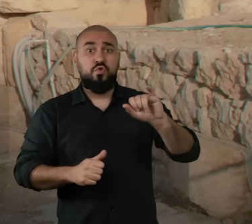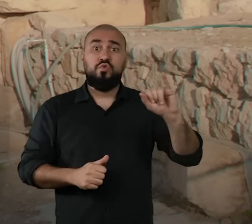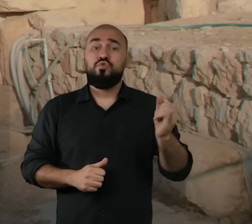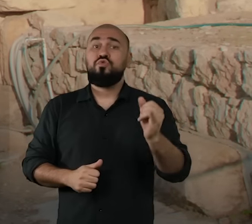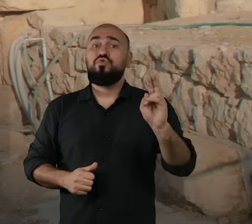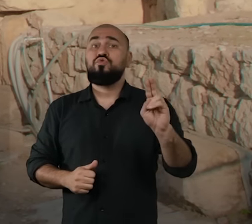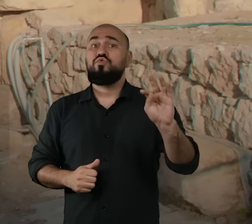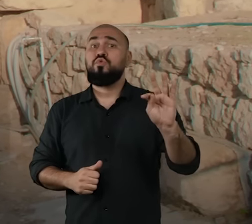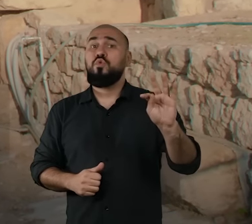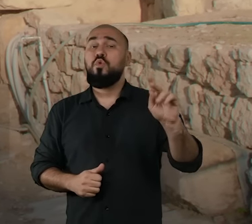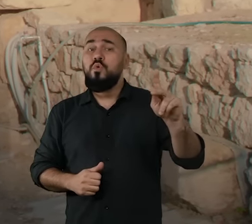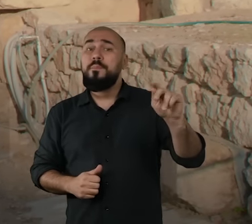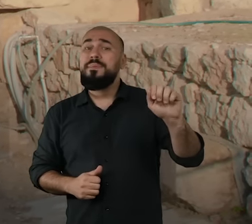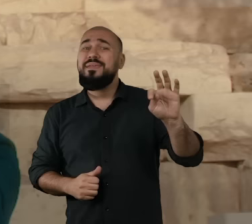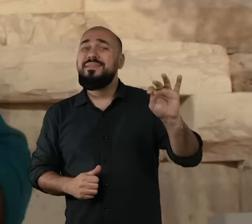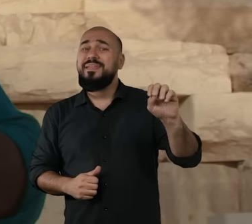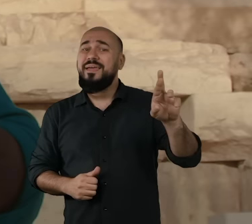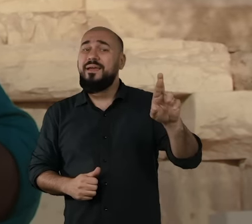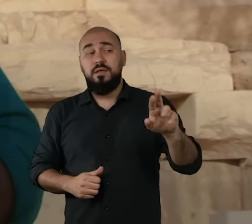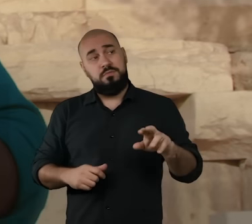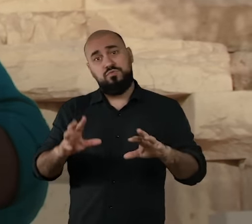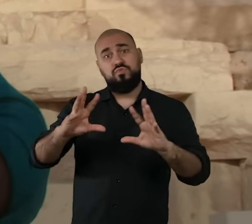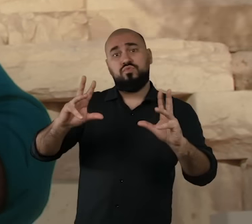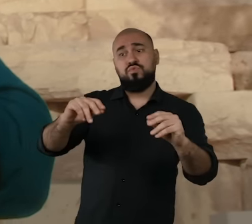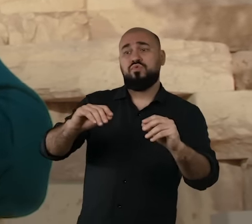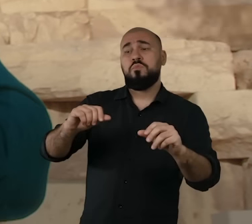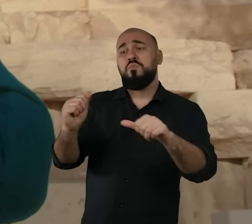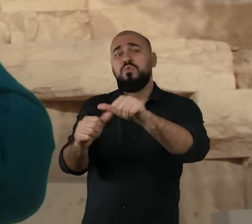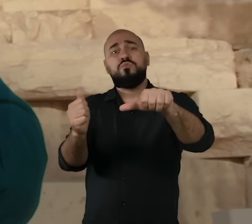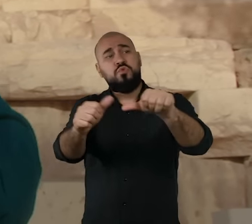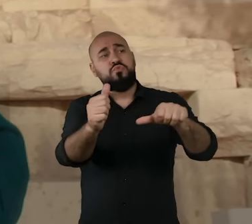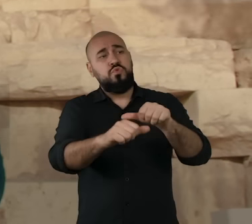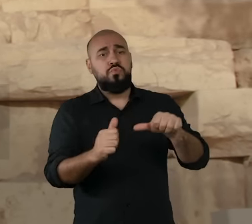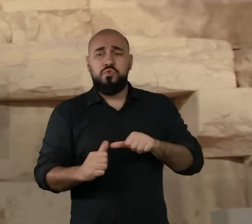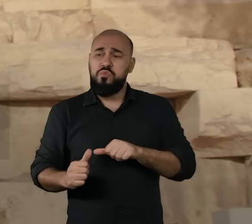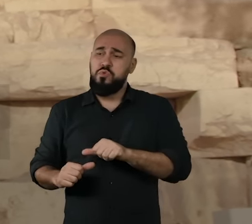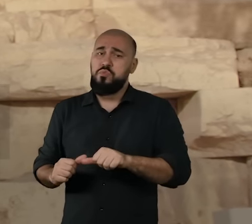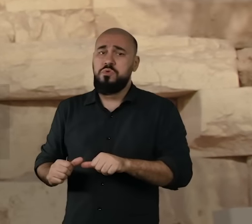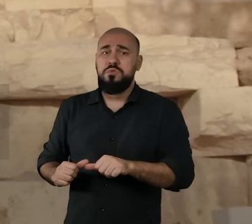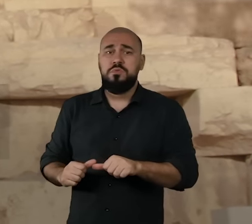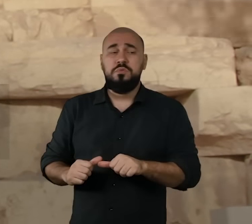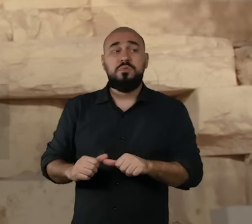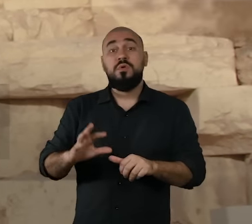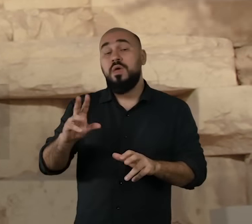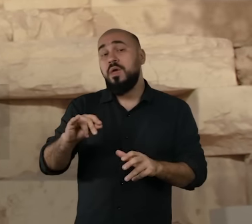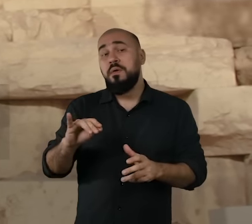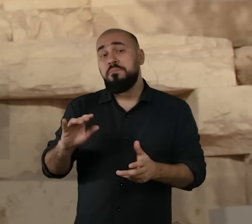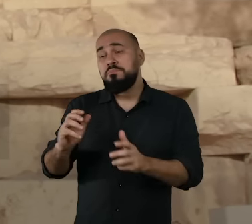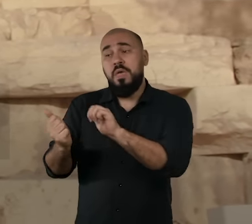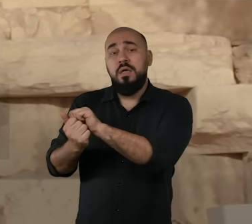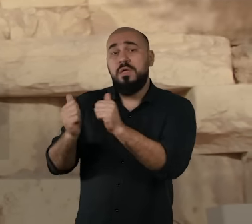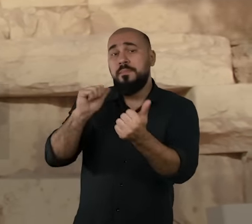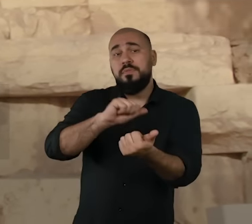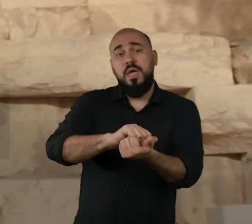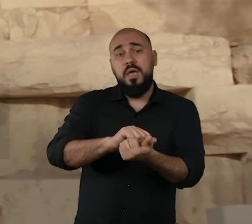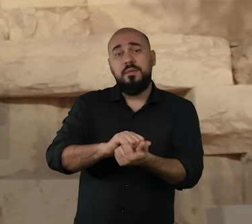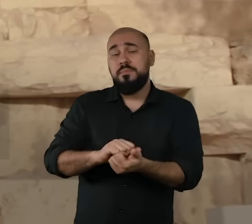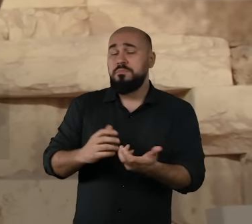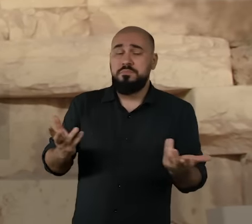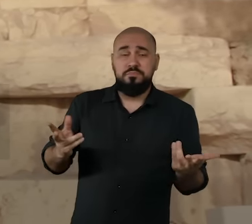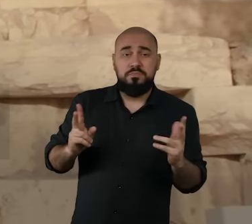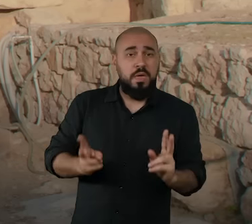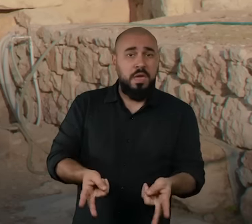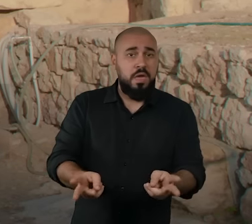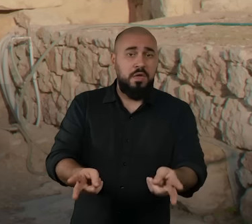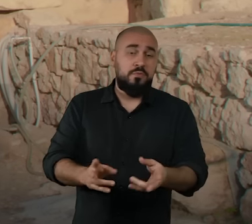Hércules, Eros virou Cupido, e a famosa Eneida de Virgílio é nada mais, nada menos que uma versão latina da